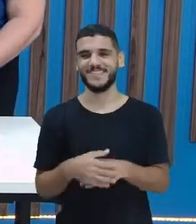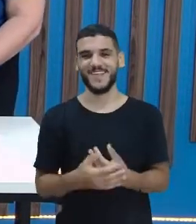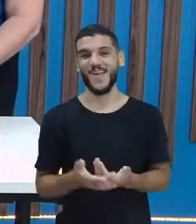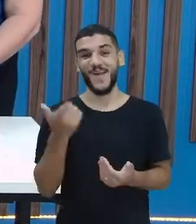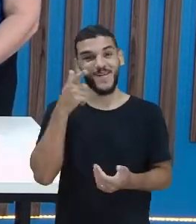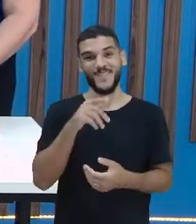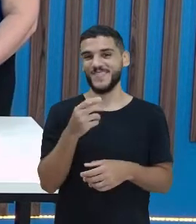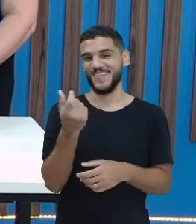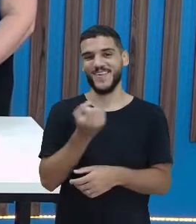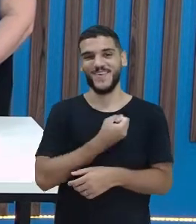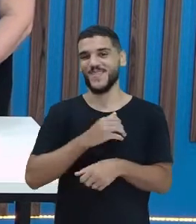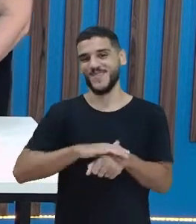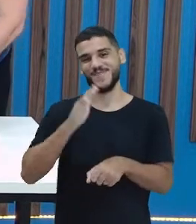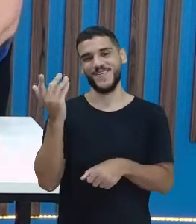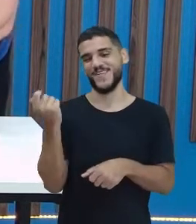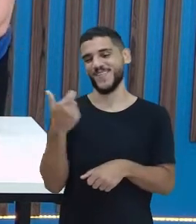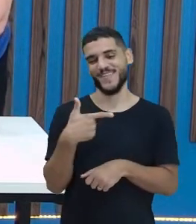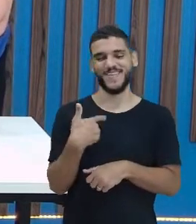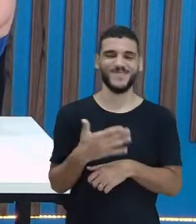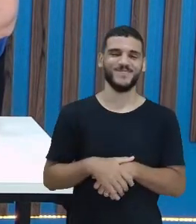para tirar um número maior que eu, viu?